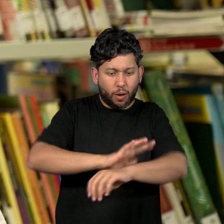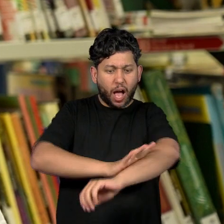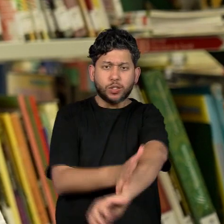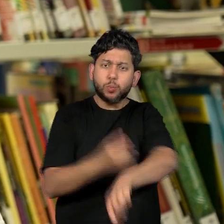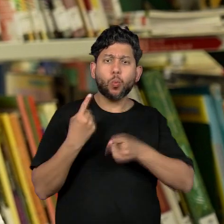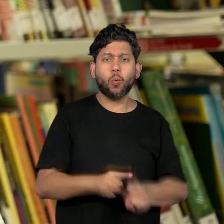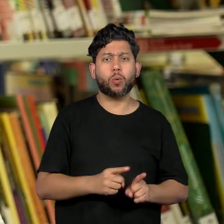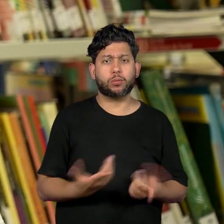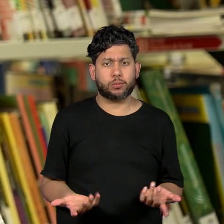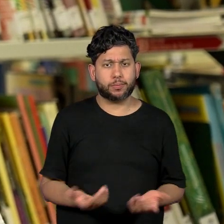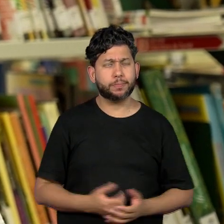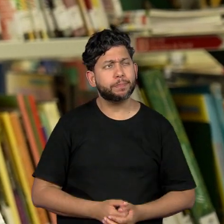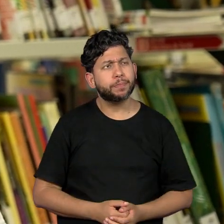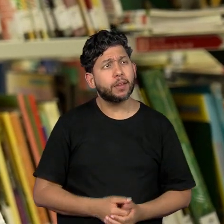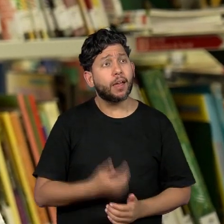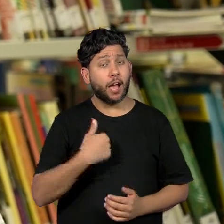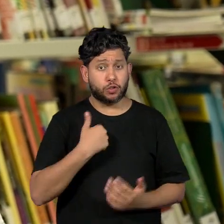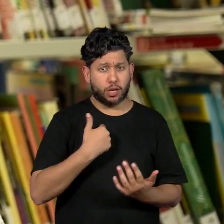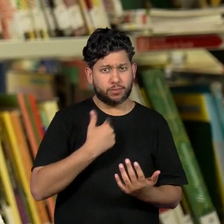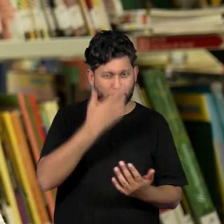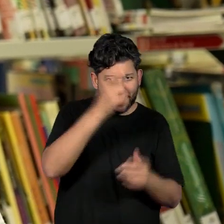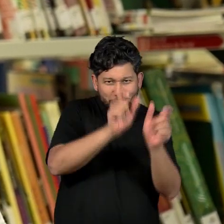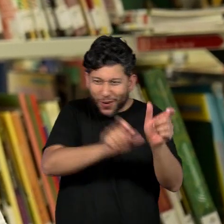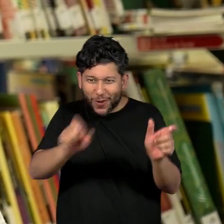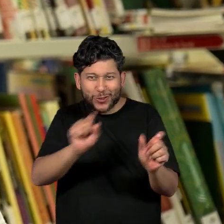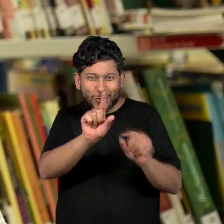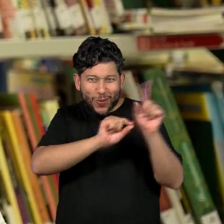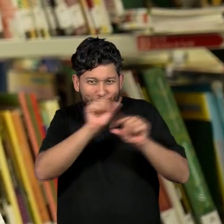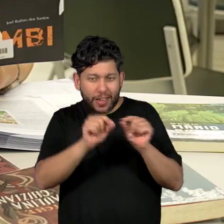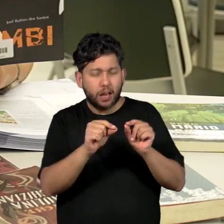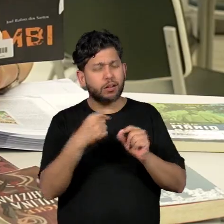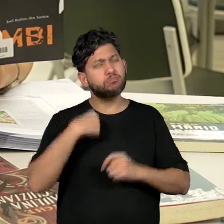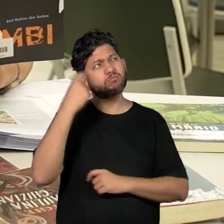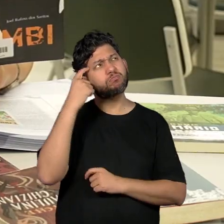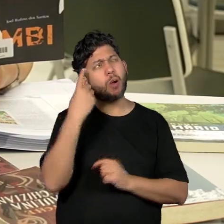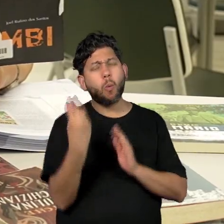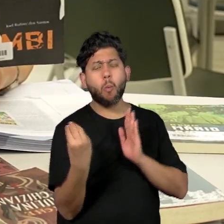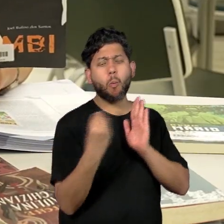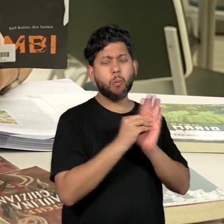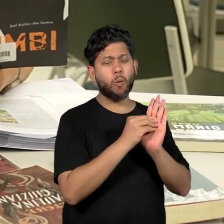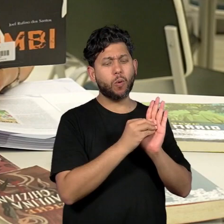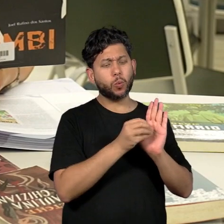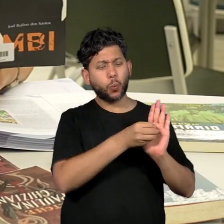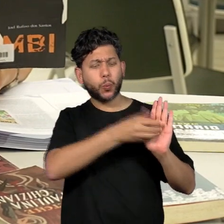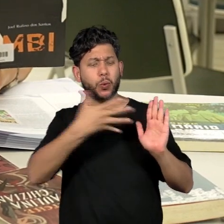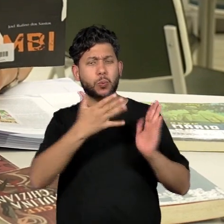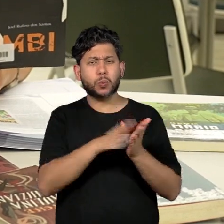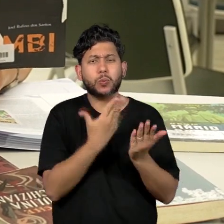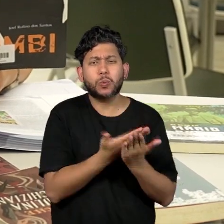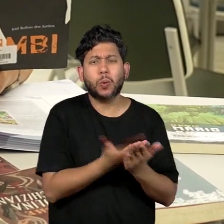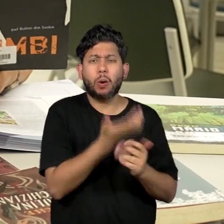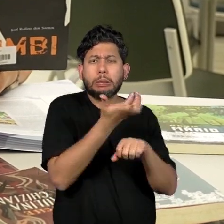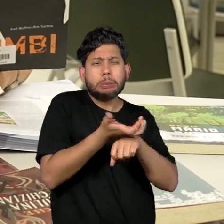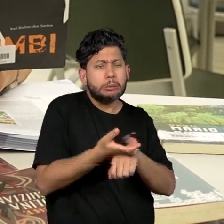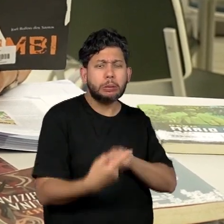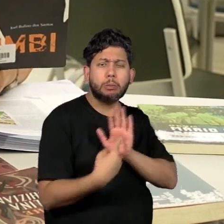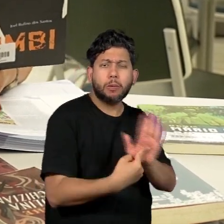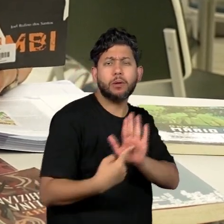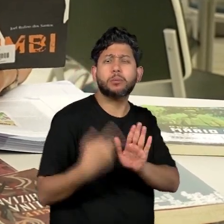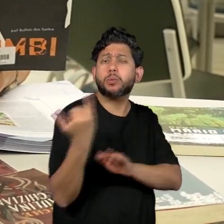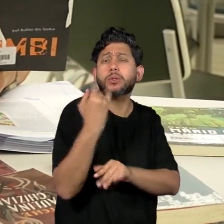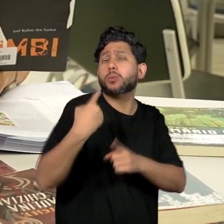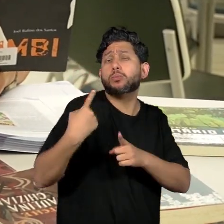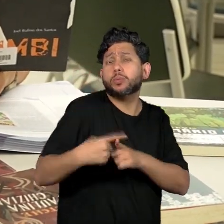o concurso do Flink Sampa no currículo escolar nos permite discutir com os alunos,